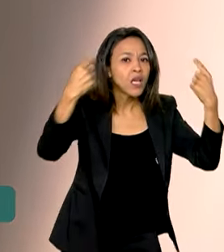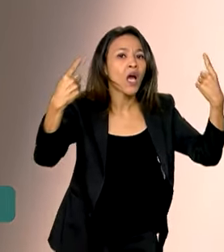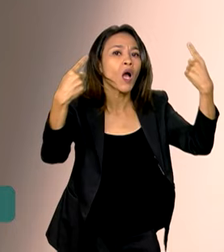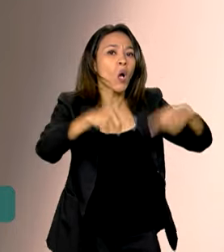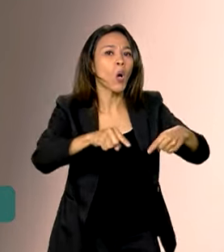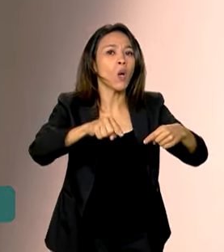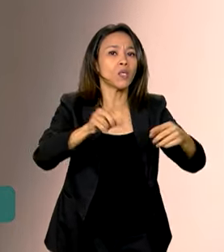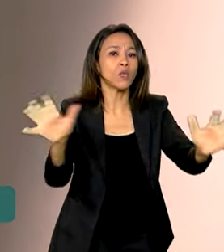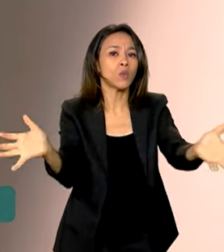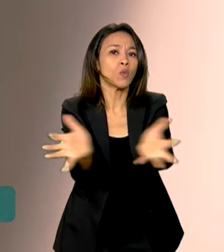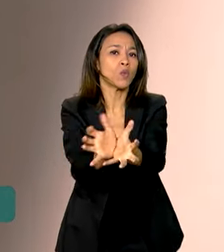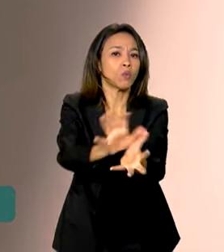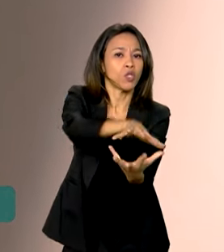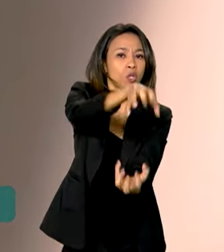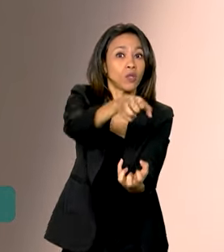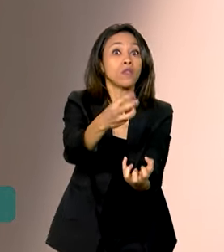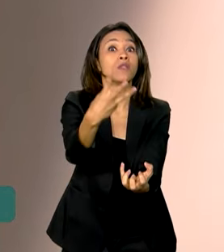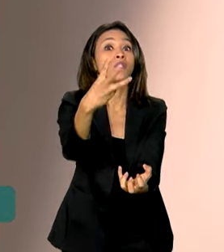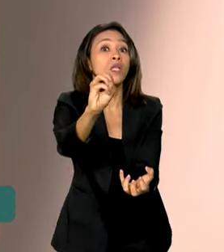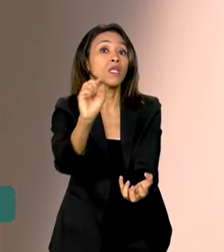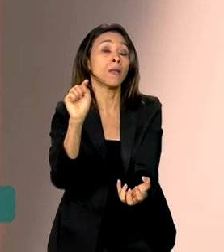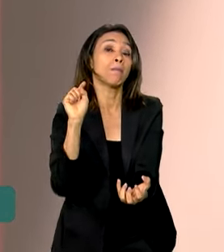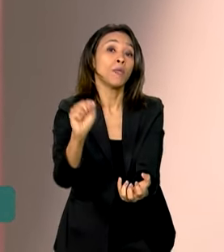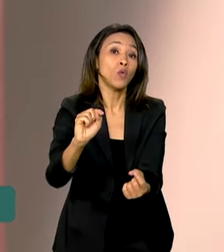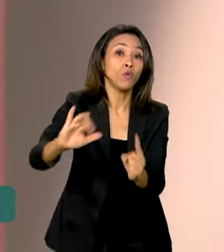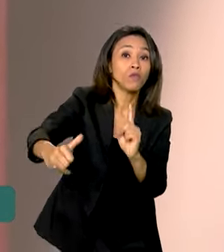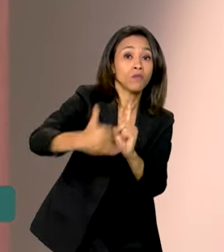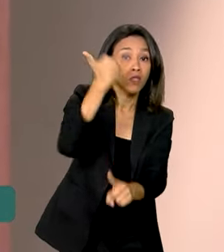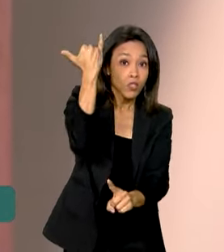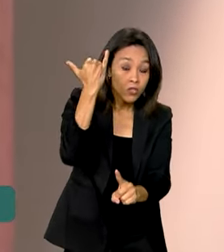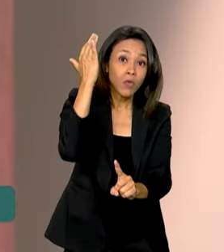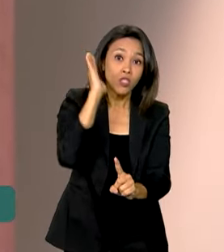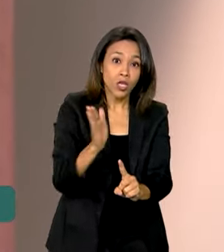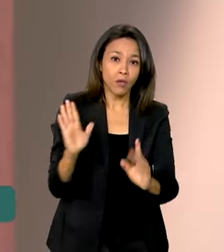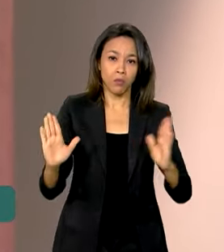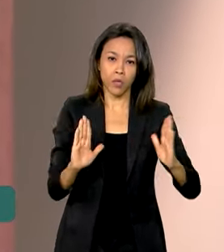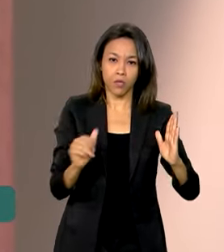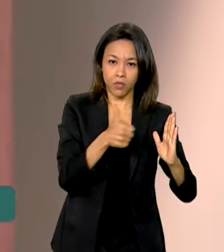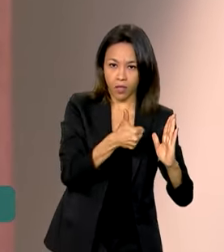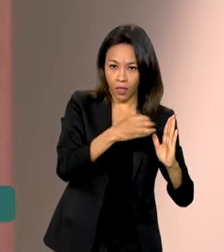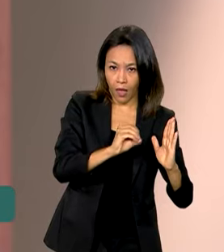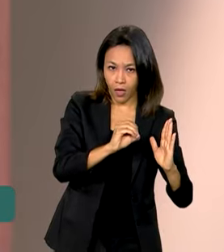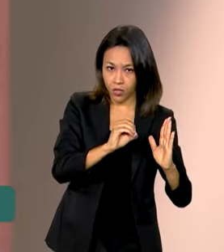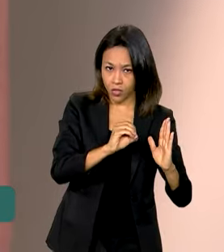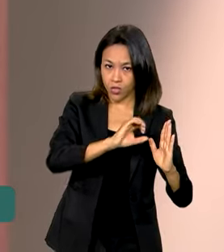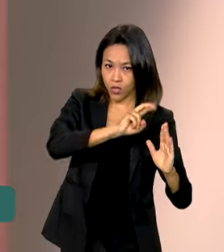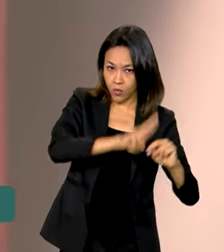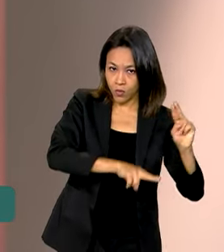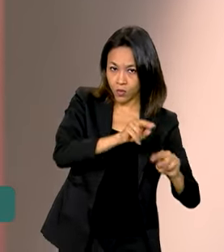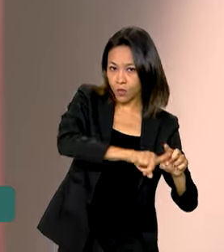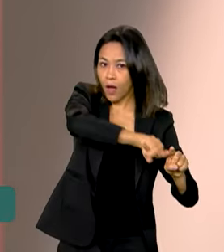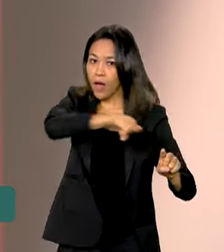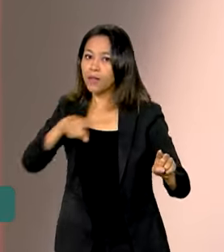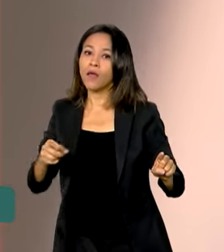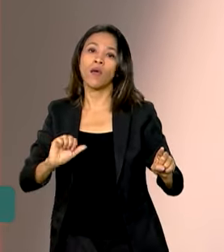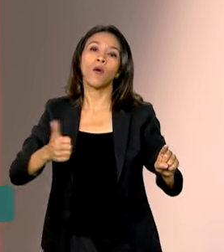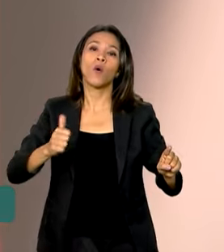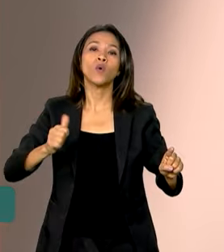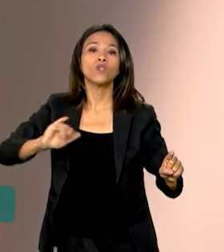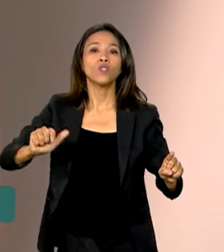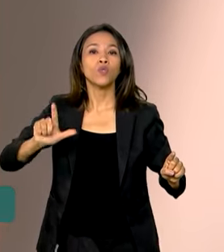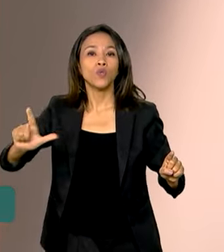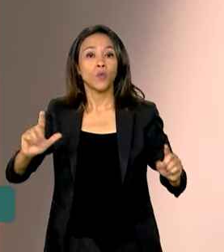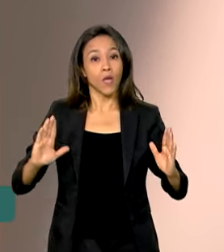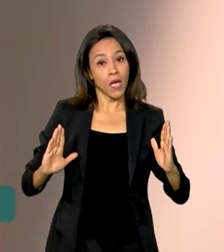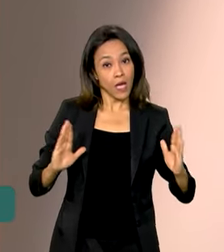Quase 30 mil vítimas foram atendidas entre 10 de junho e 11 de julho. Batizada de Virtude,